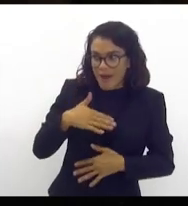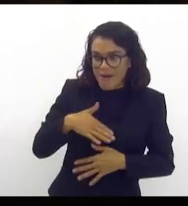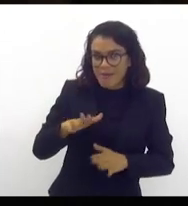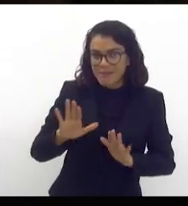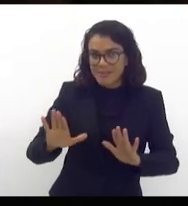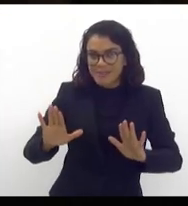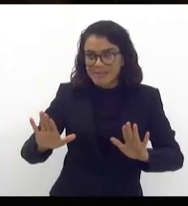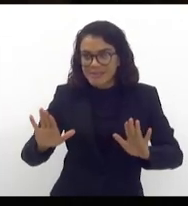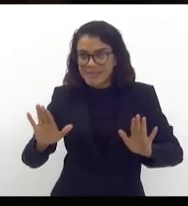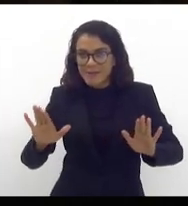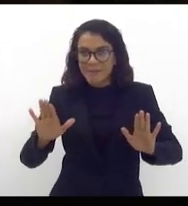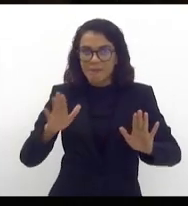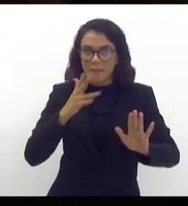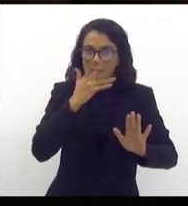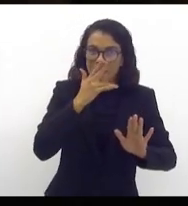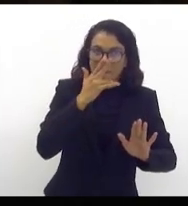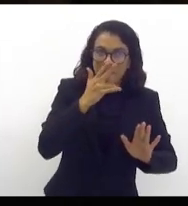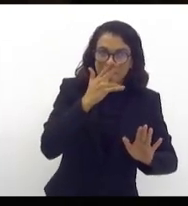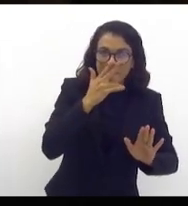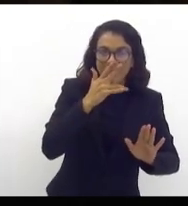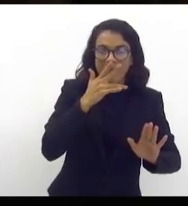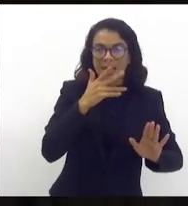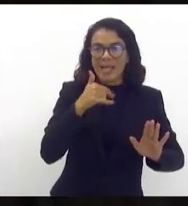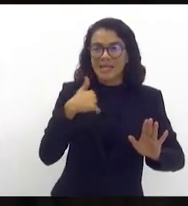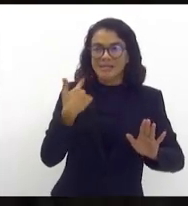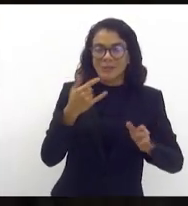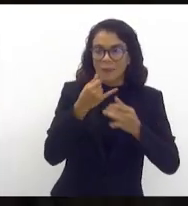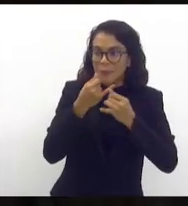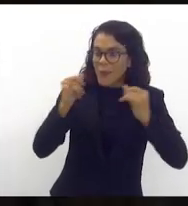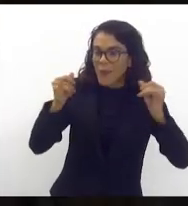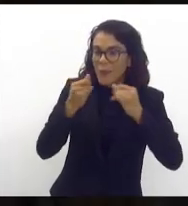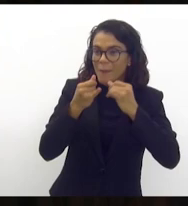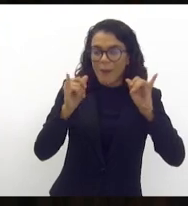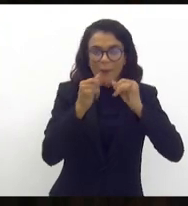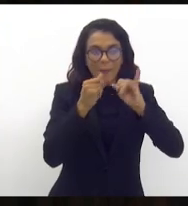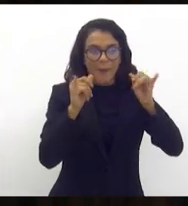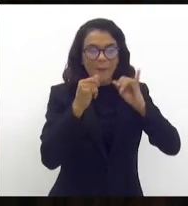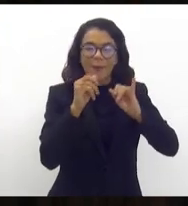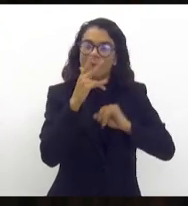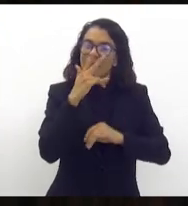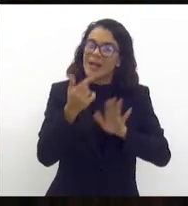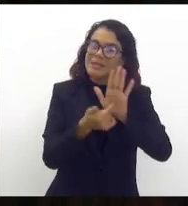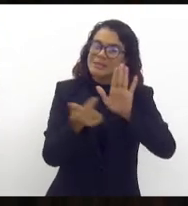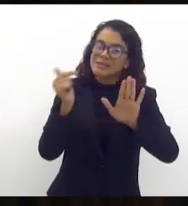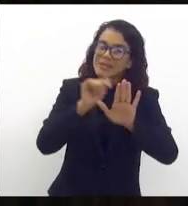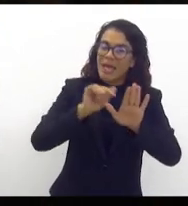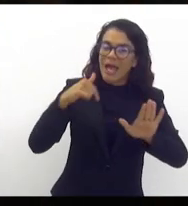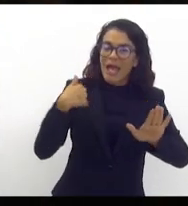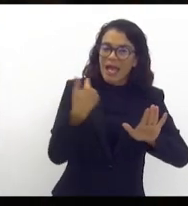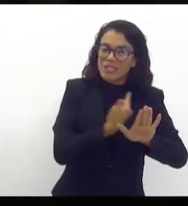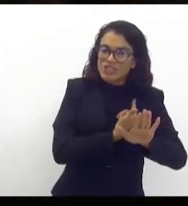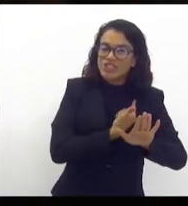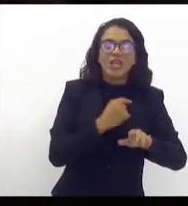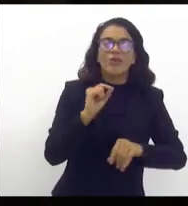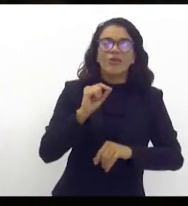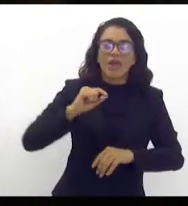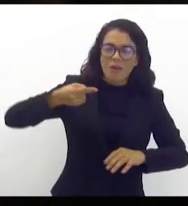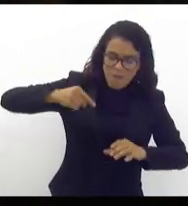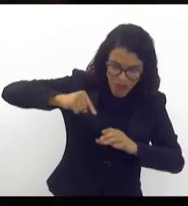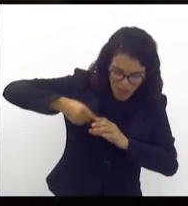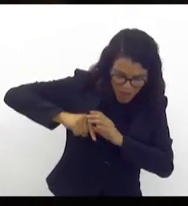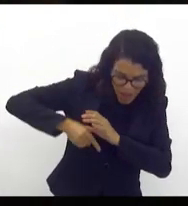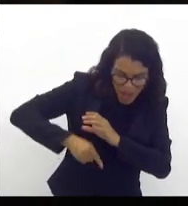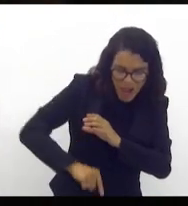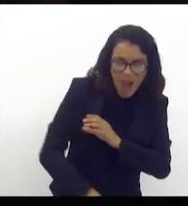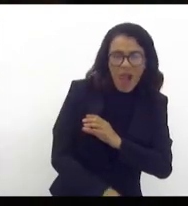um ataque de sinistrose. É como nós estivéssemos no fundo, num túnel, e